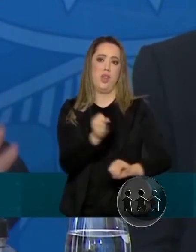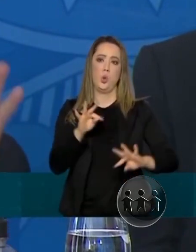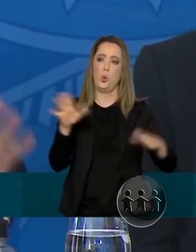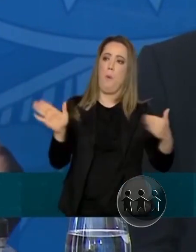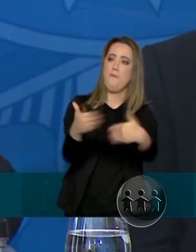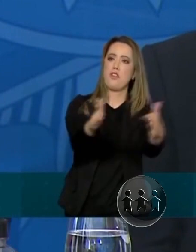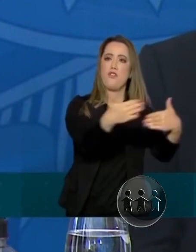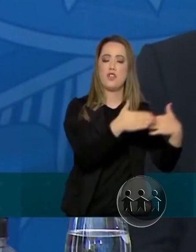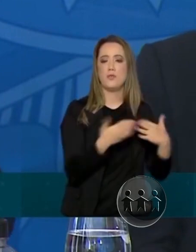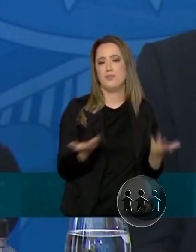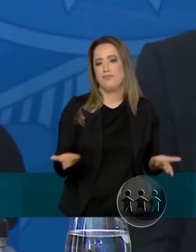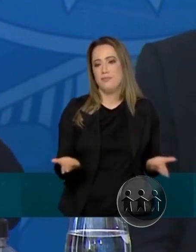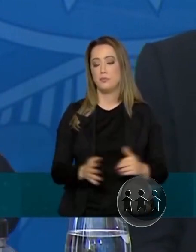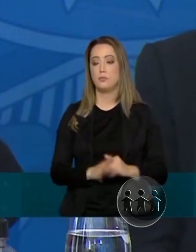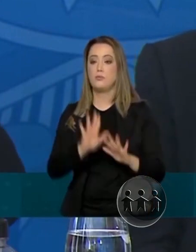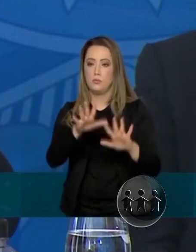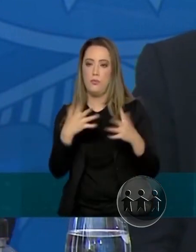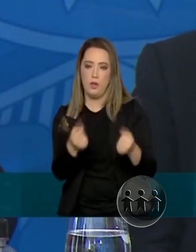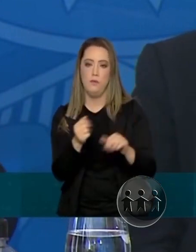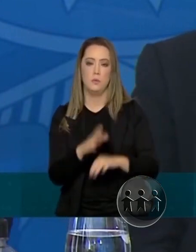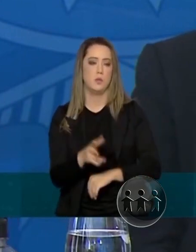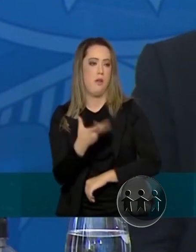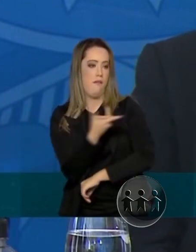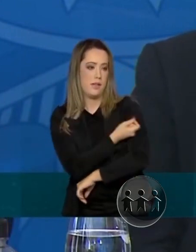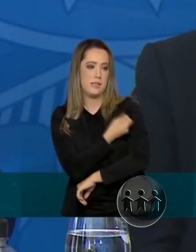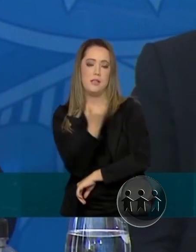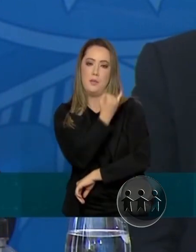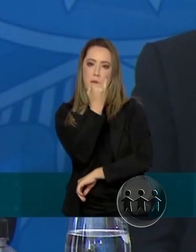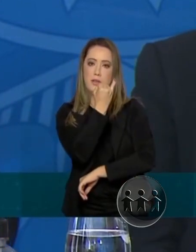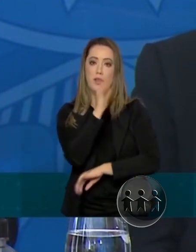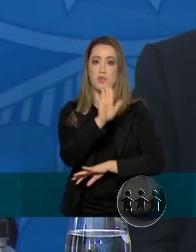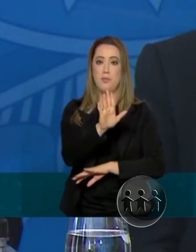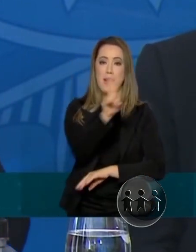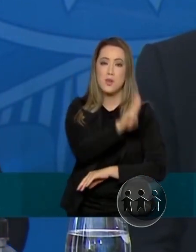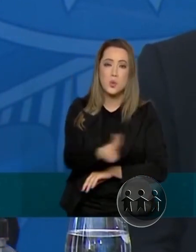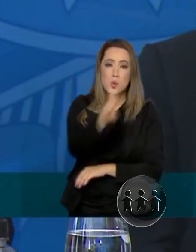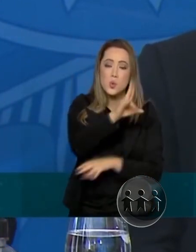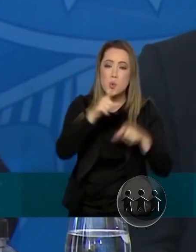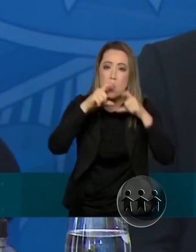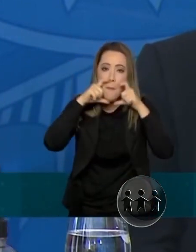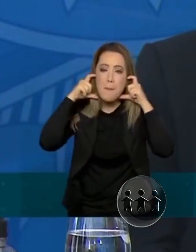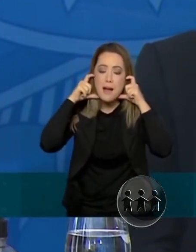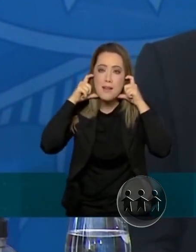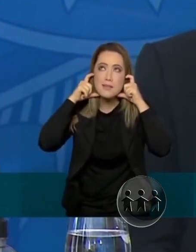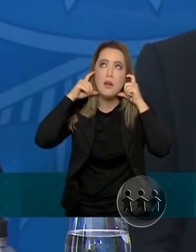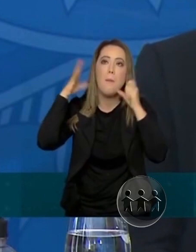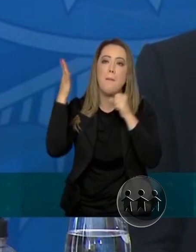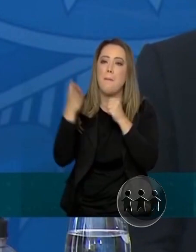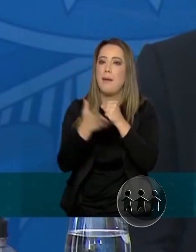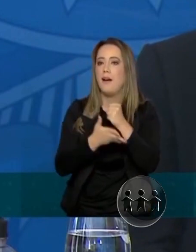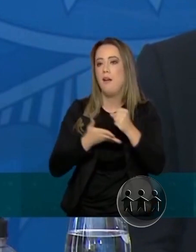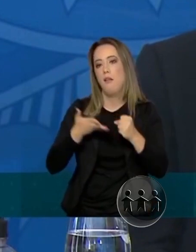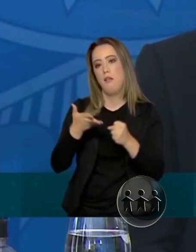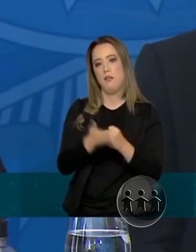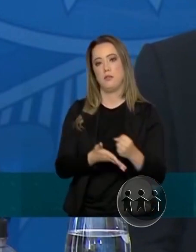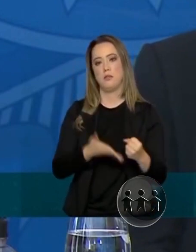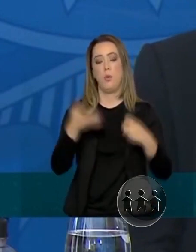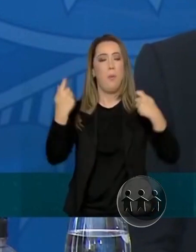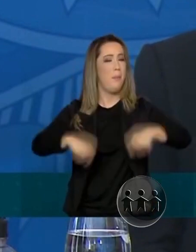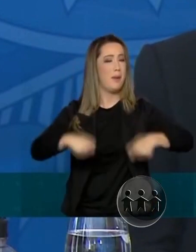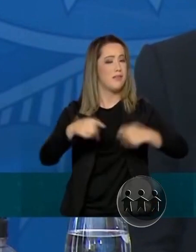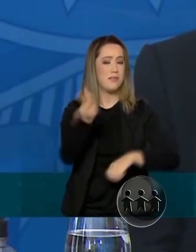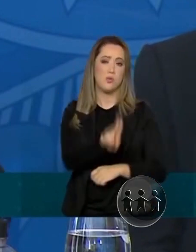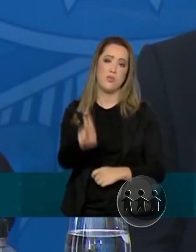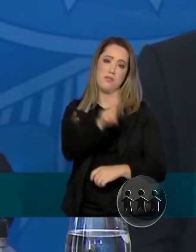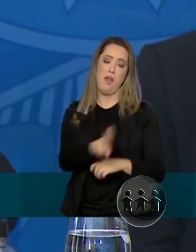vacina é importante, mas o uso de máscaras é fundamental. Precisamos usar máscaras, precisamos